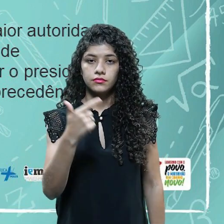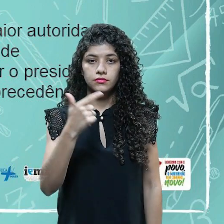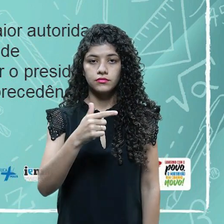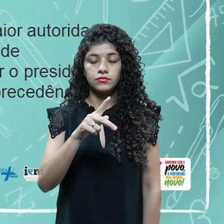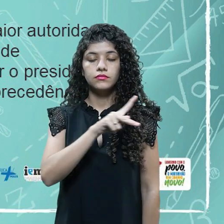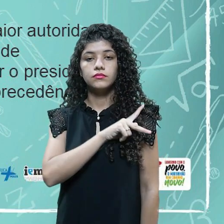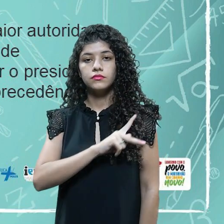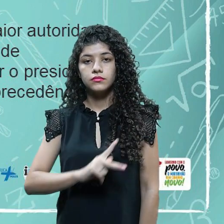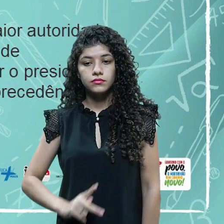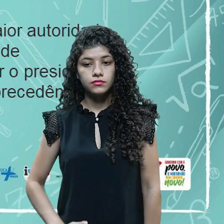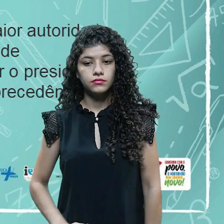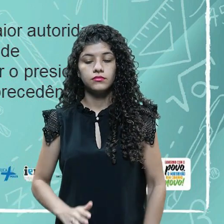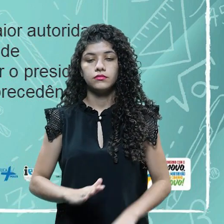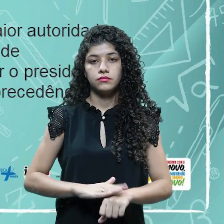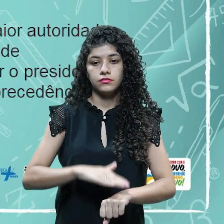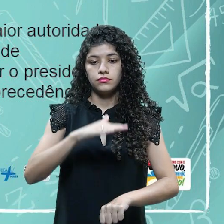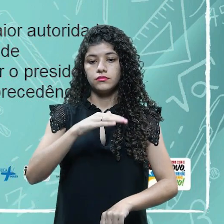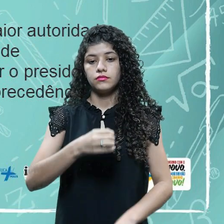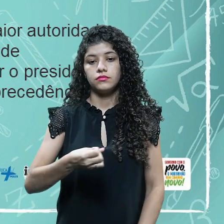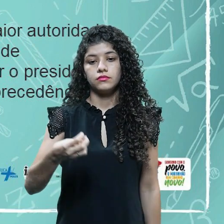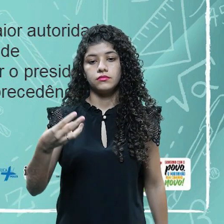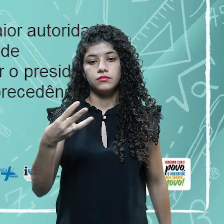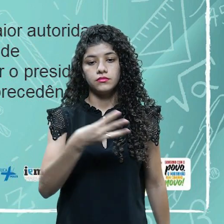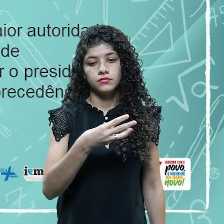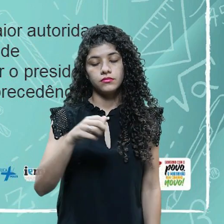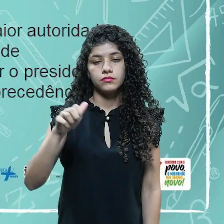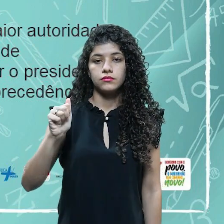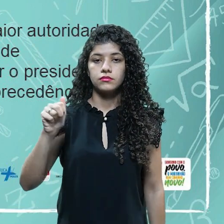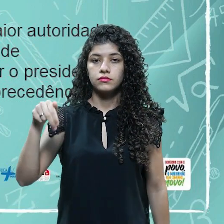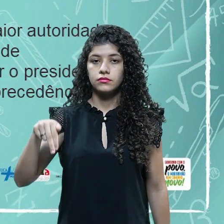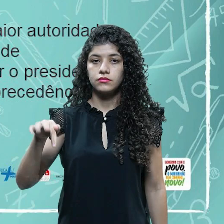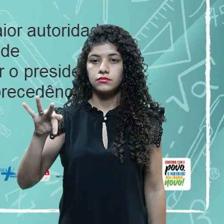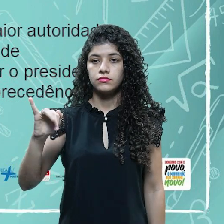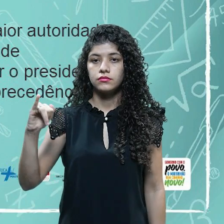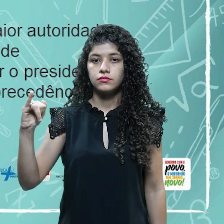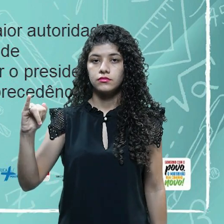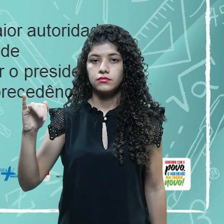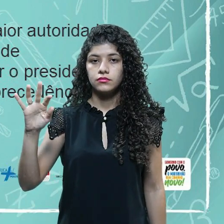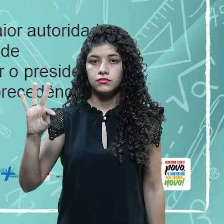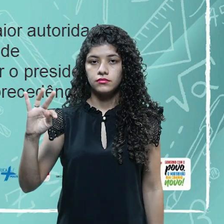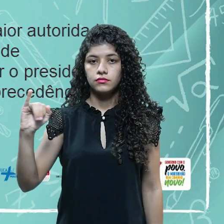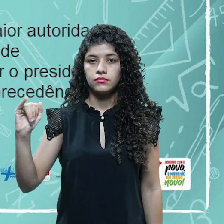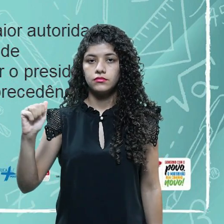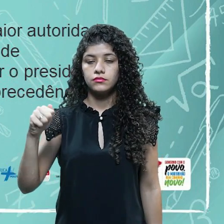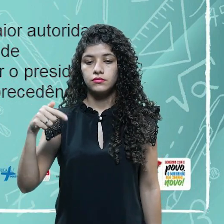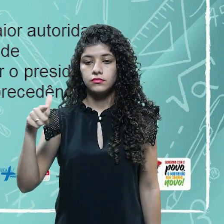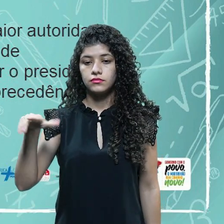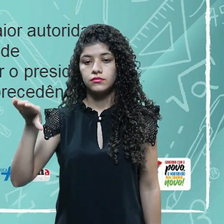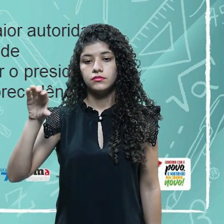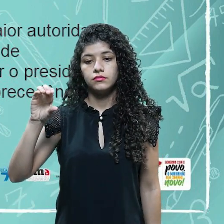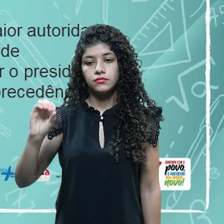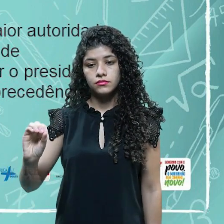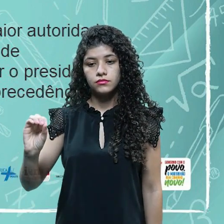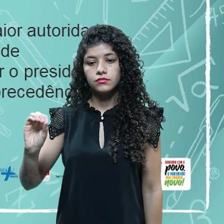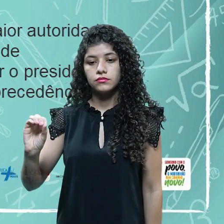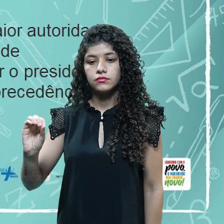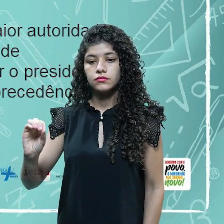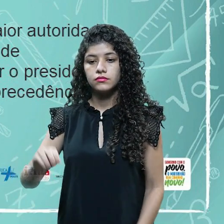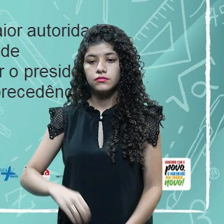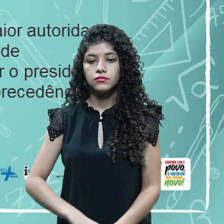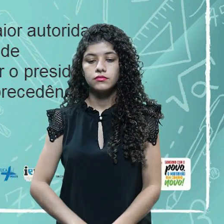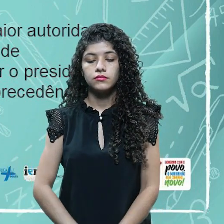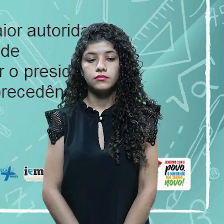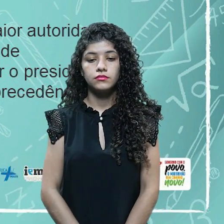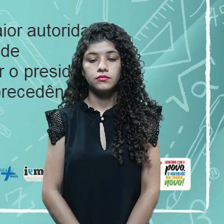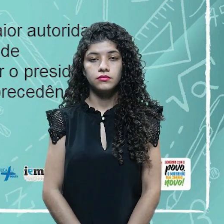O 3, que é o anfitrião, quando não for presidente, né. Pode ser alguém anfitrião, como eu falei pra você, né. Da empresa, pode ser